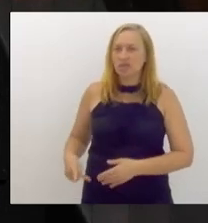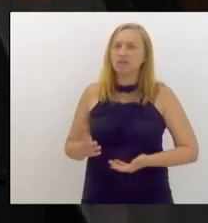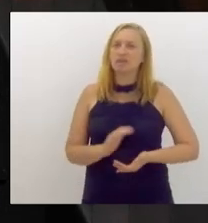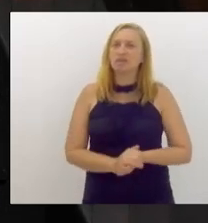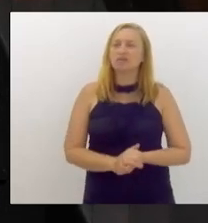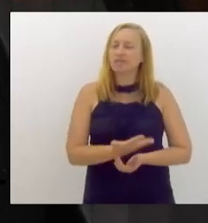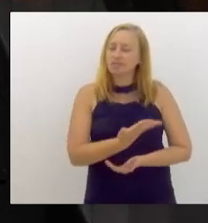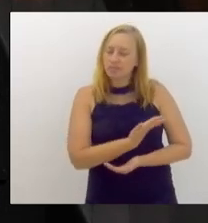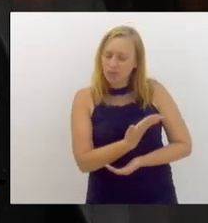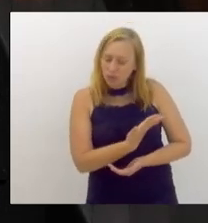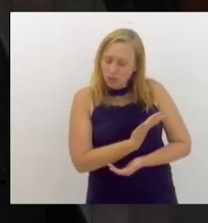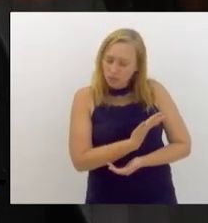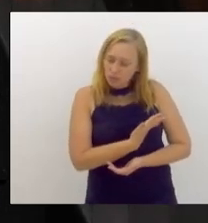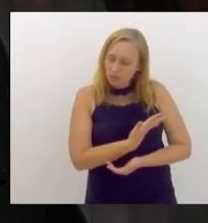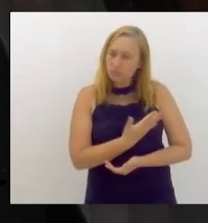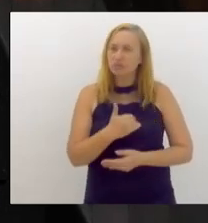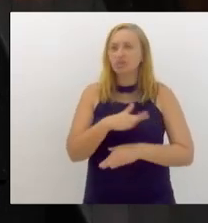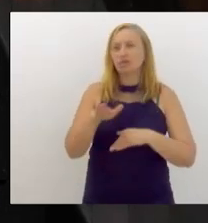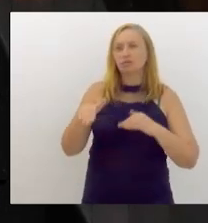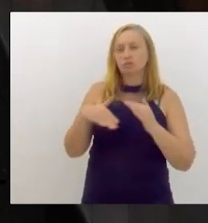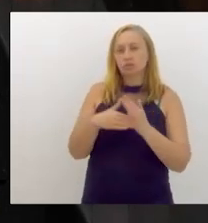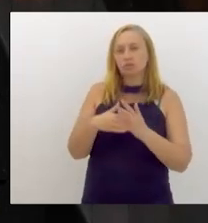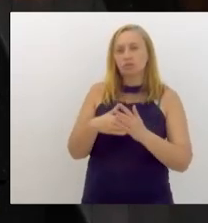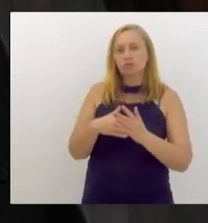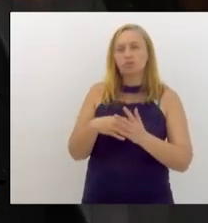senhoras e senhores,